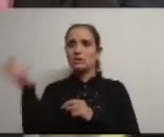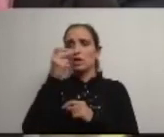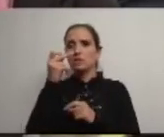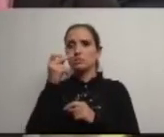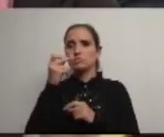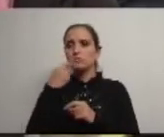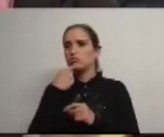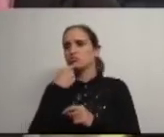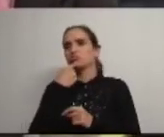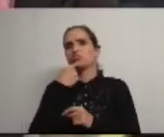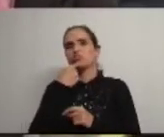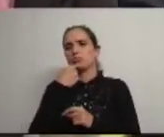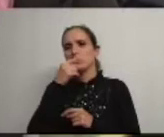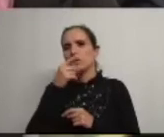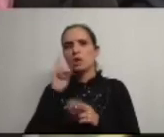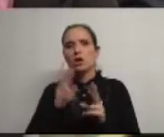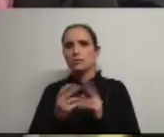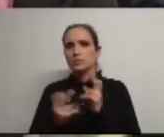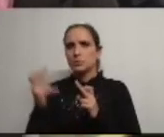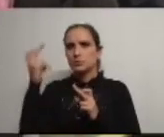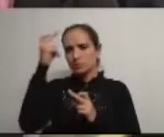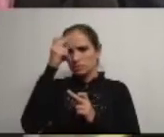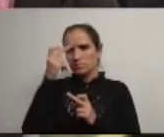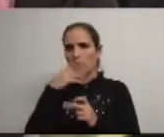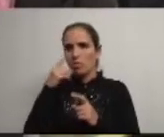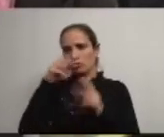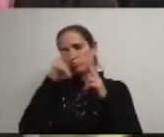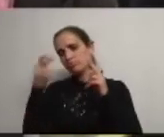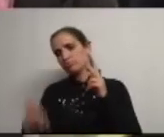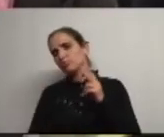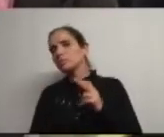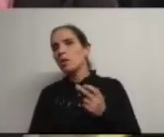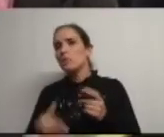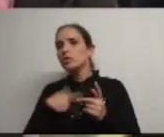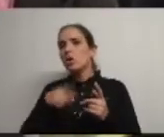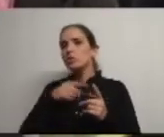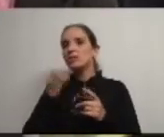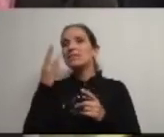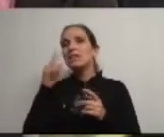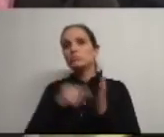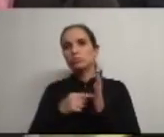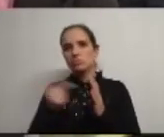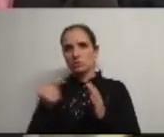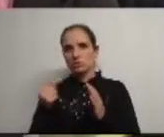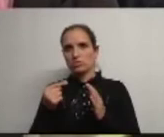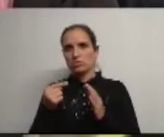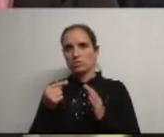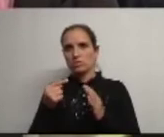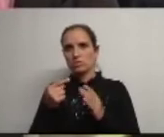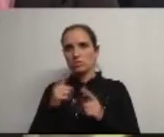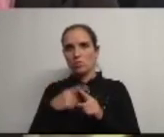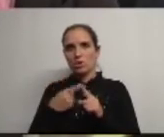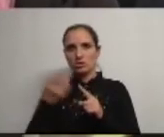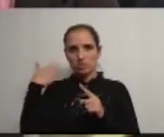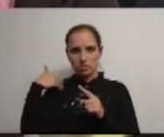certo havia municípios que saltaram sem tal lugar houve outros que caíram muito mais do que nós mas nós tivemos menos 3 pontos ok do que tínhamos tido no ano